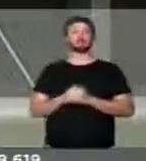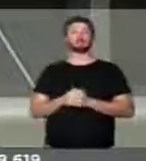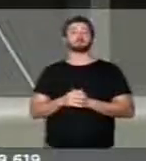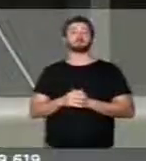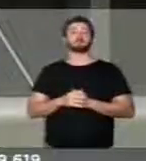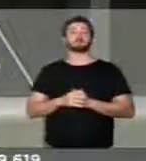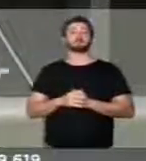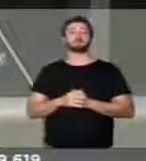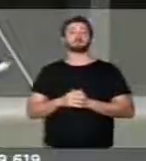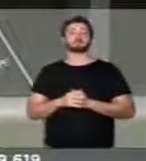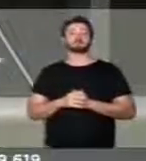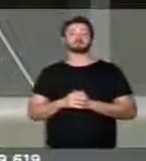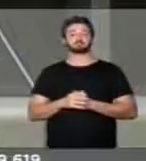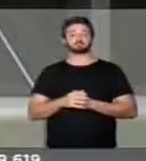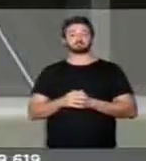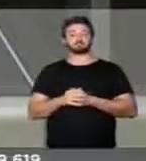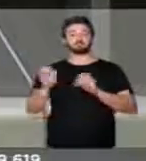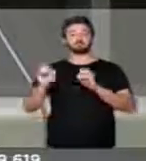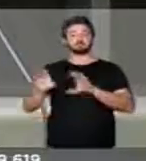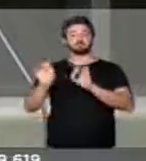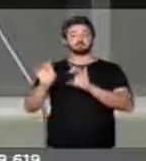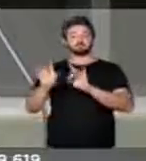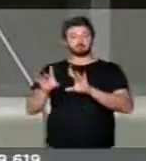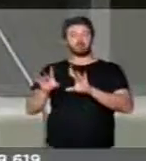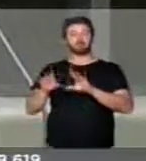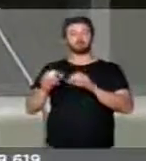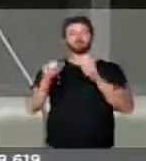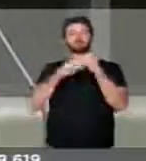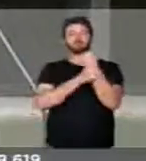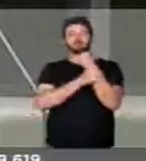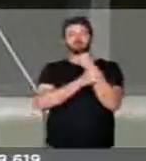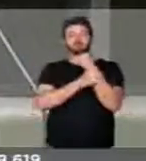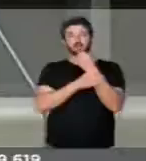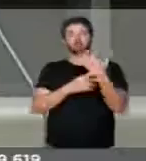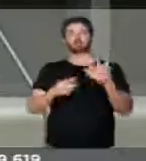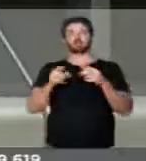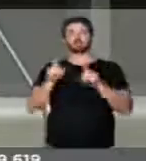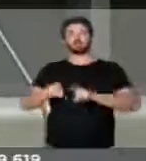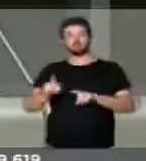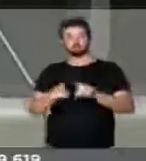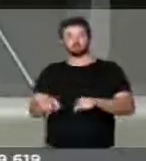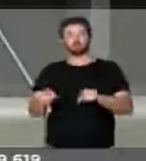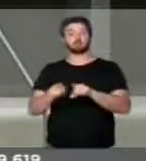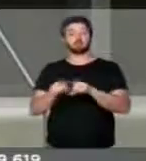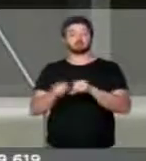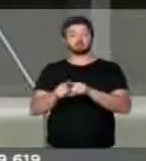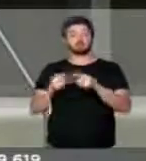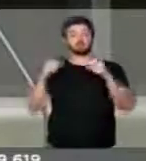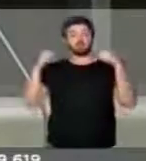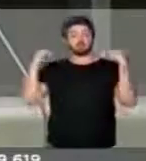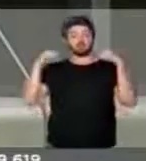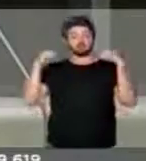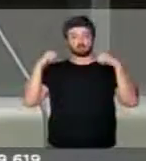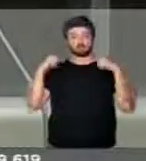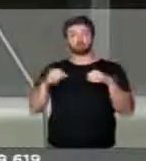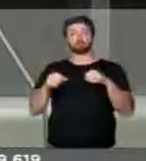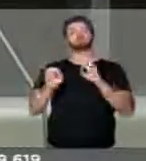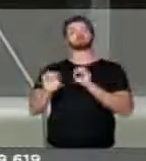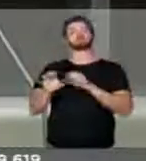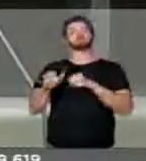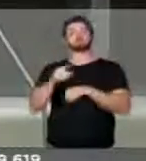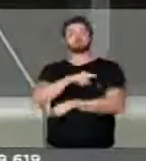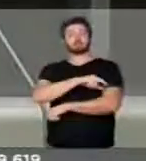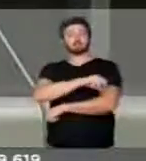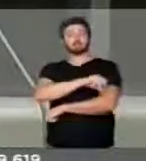de educação especial, fisioterapia, informática, educação física, ensino fundamental.